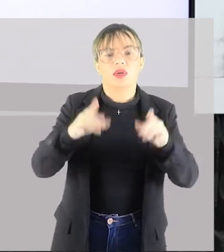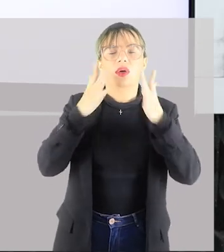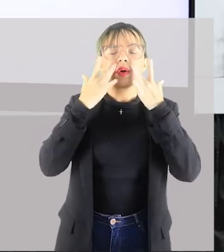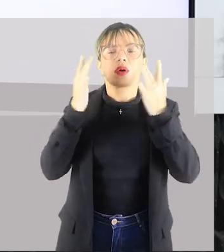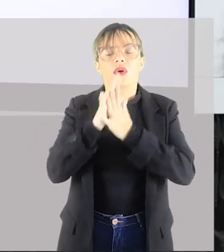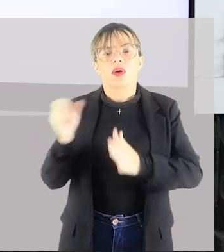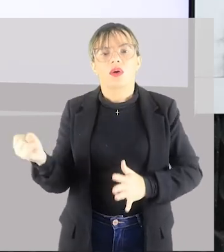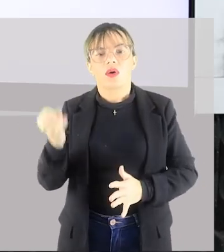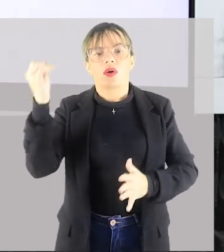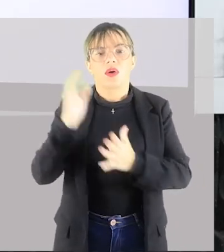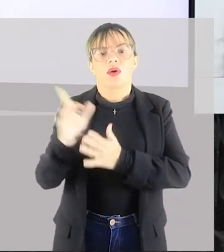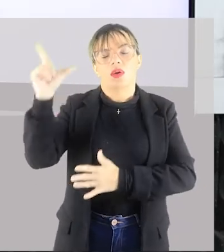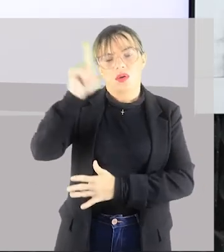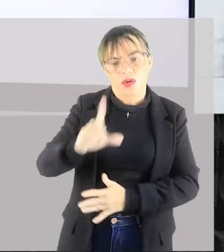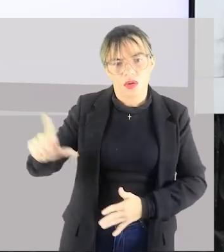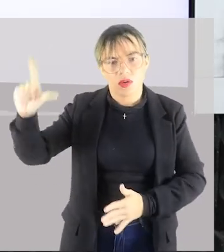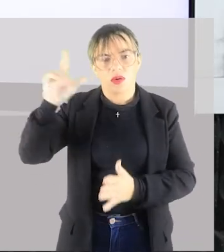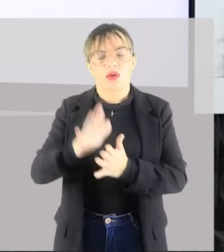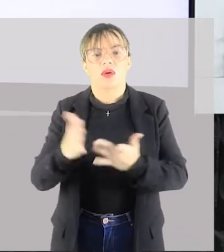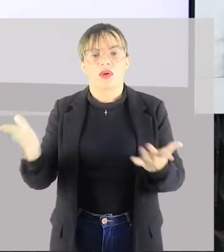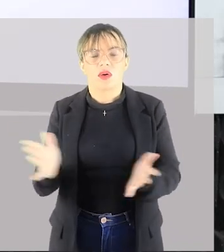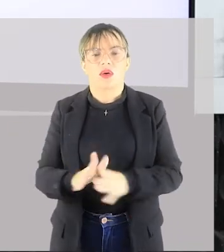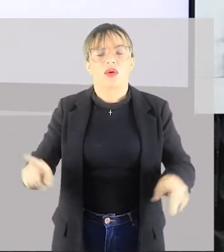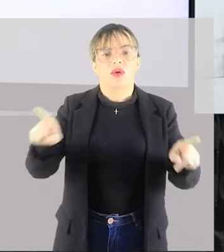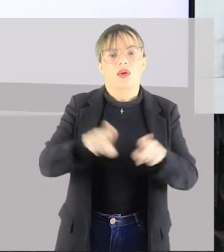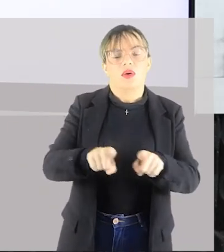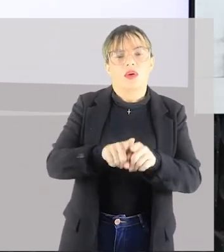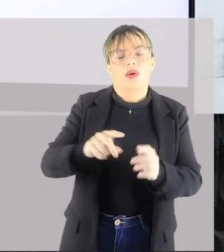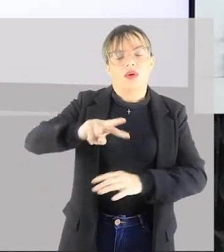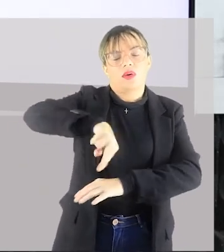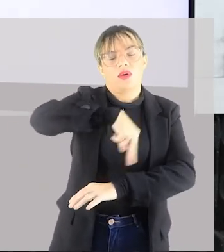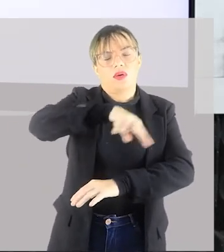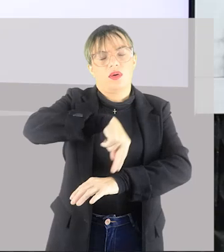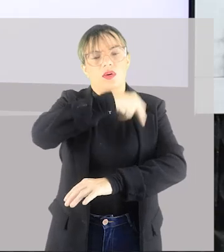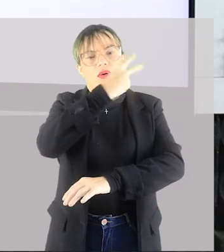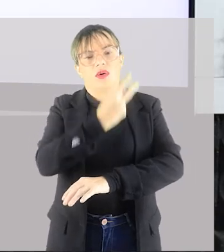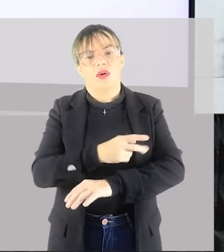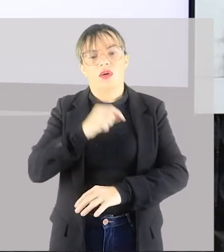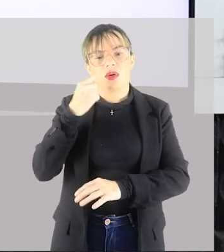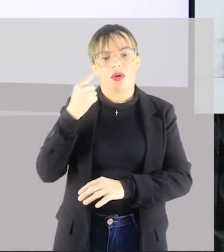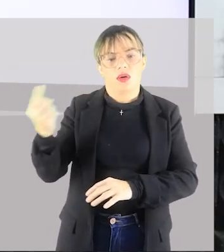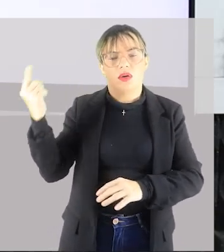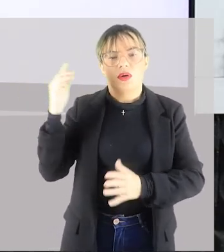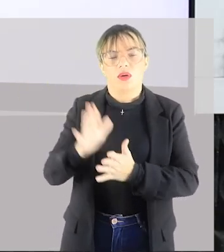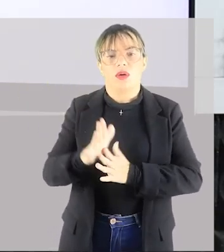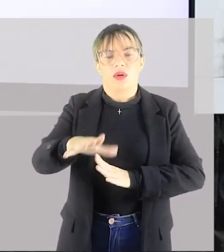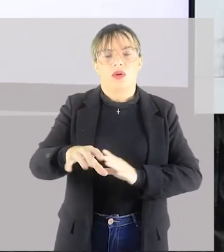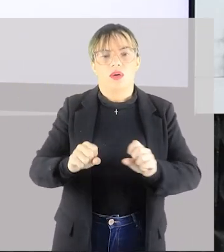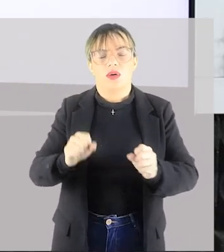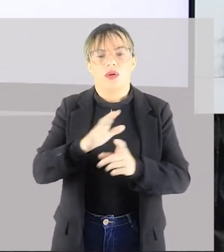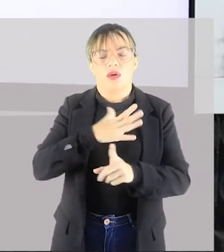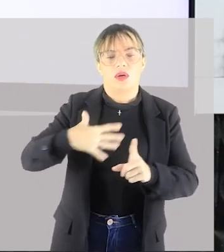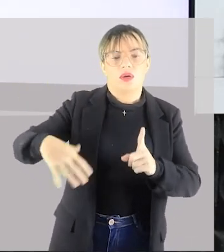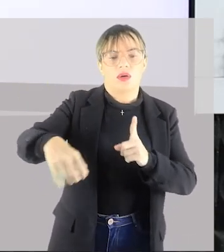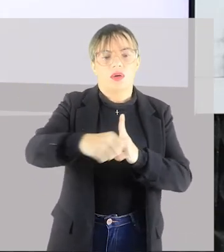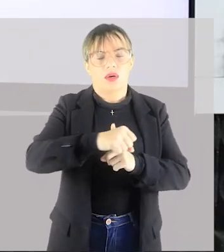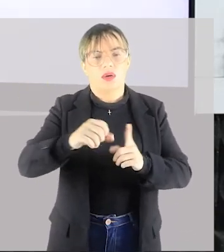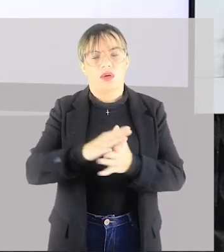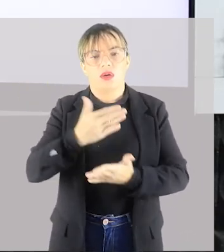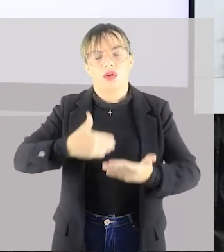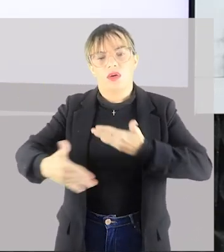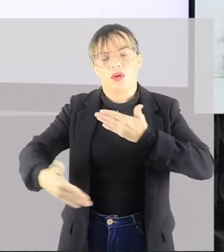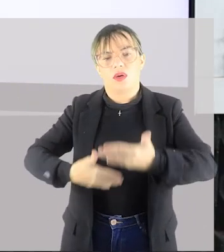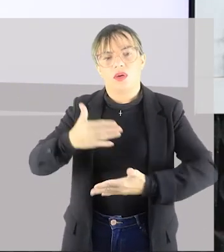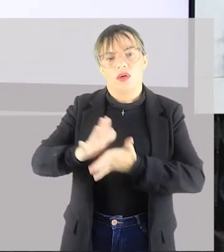como a importância da literatura, assim como a importância da ginástica, na formação social de um indivíduo, a dança veio junto